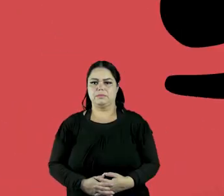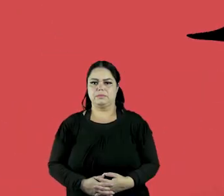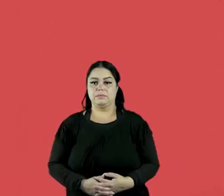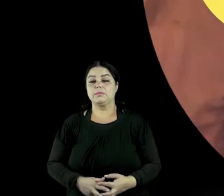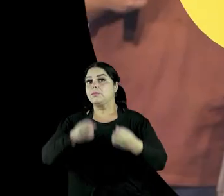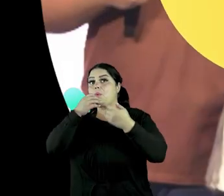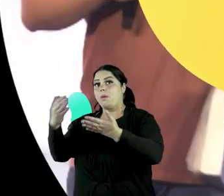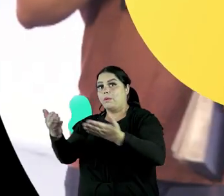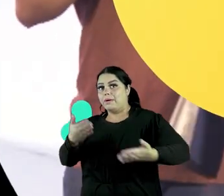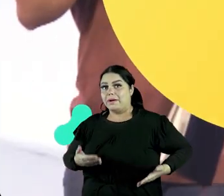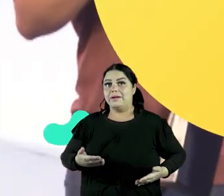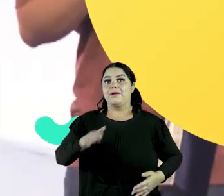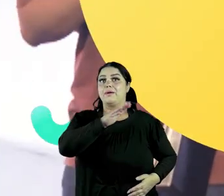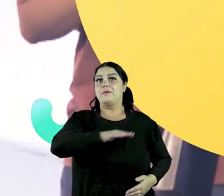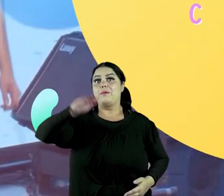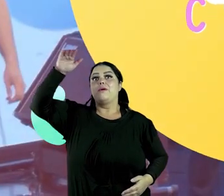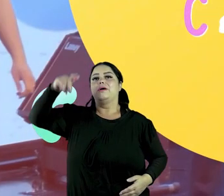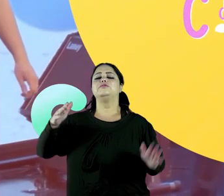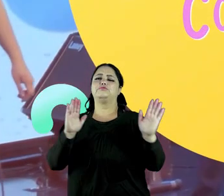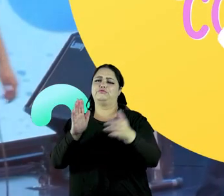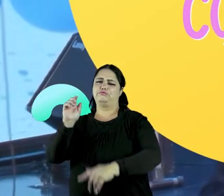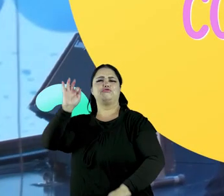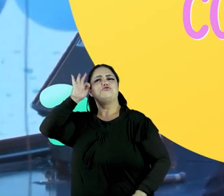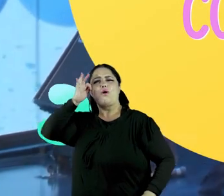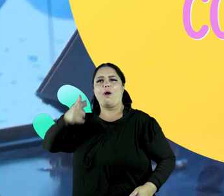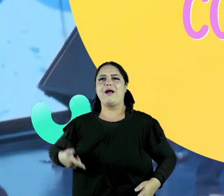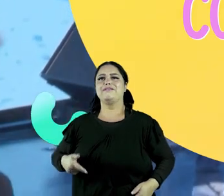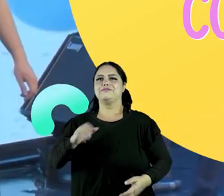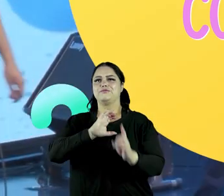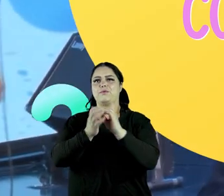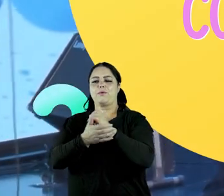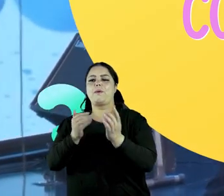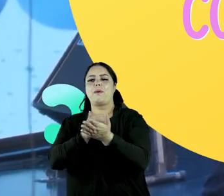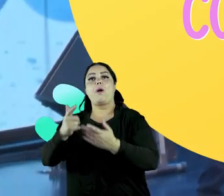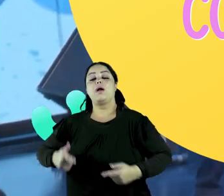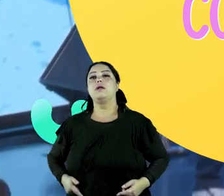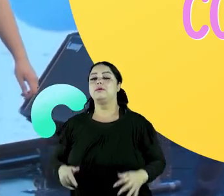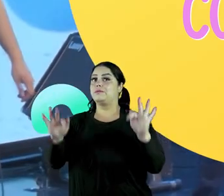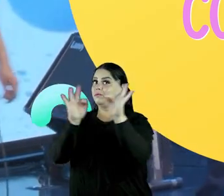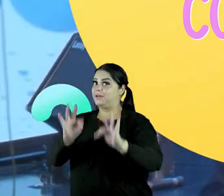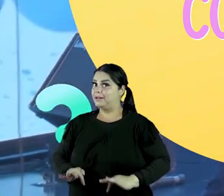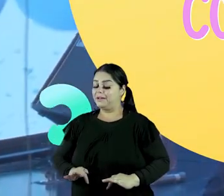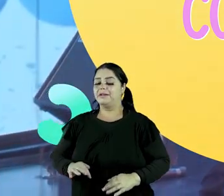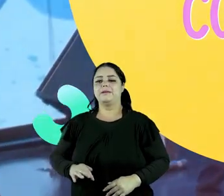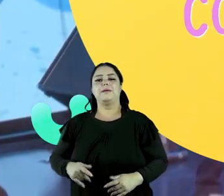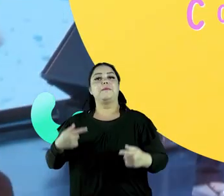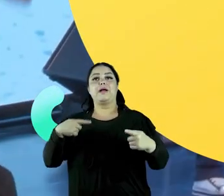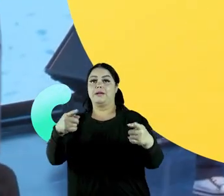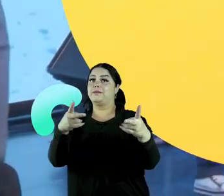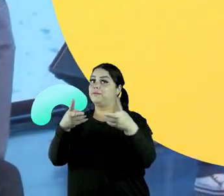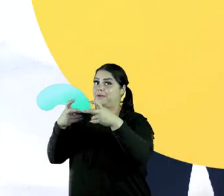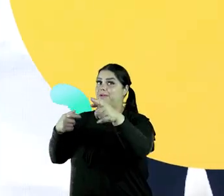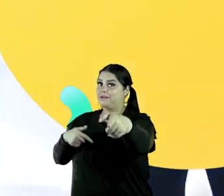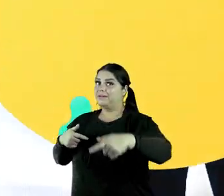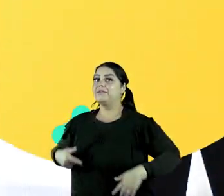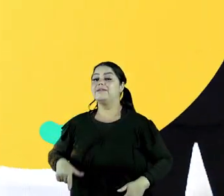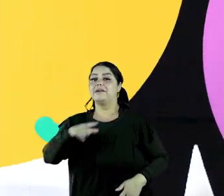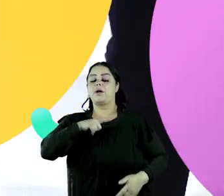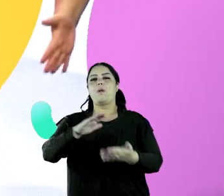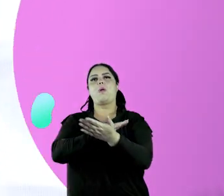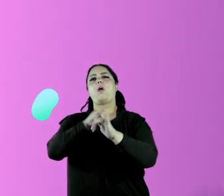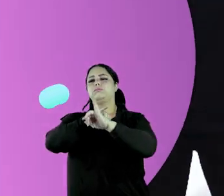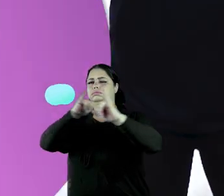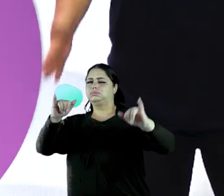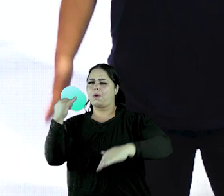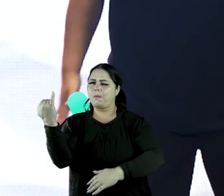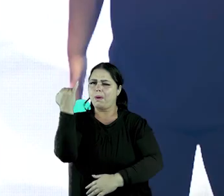Bem-vindo ao Crescer. Já já o nosso culto começa. Estamos felizes demais de te ver aqui e temos alguns